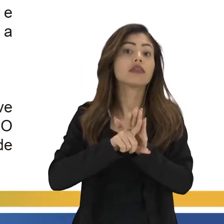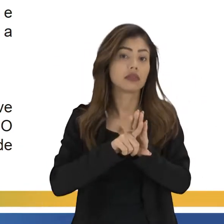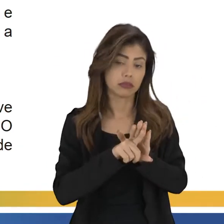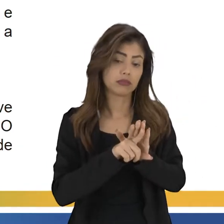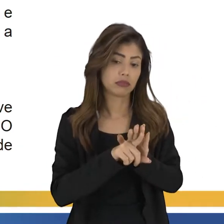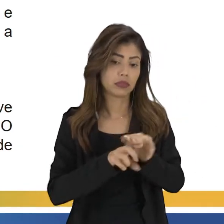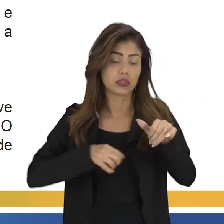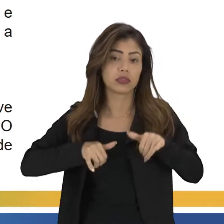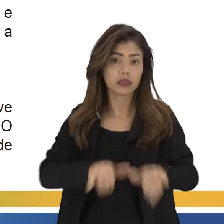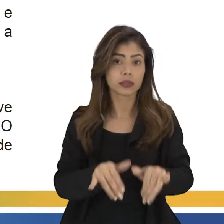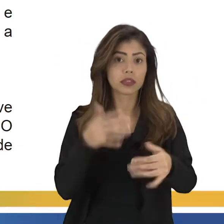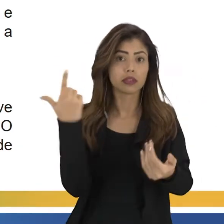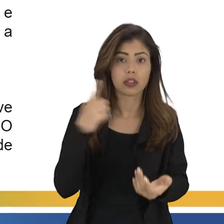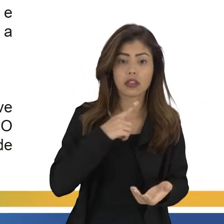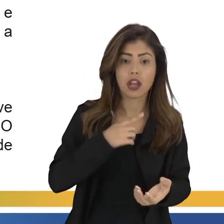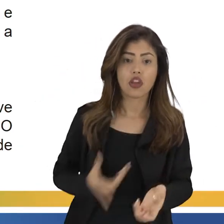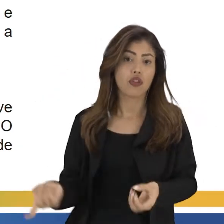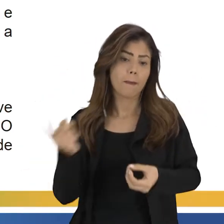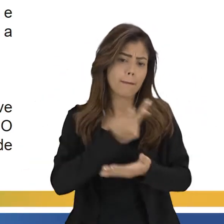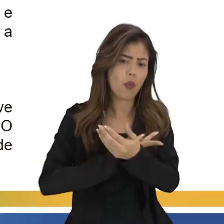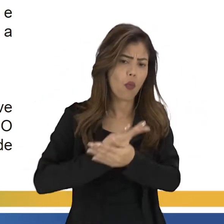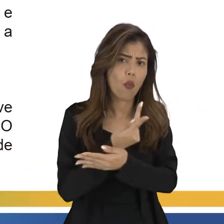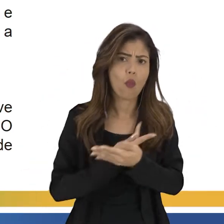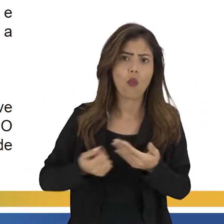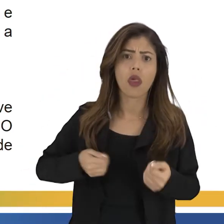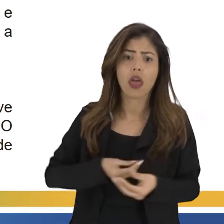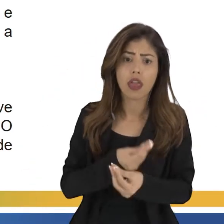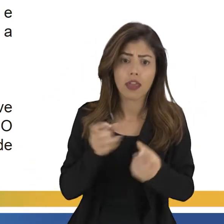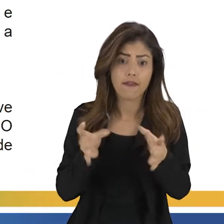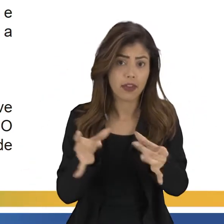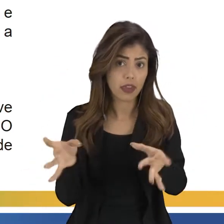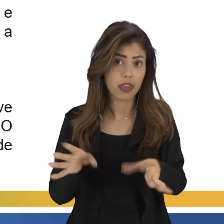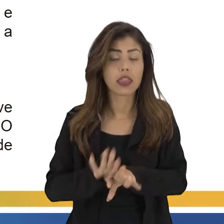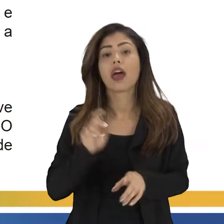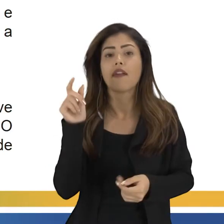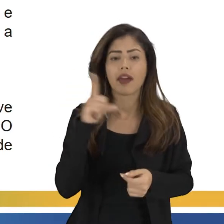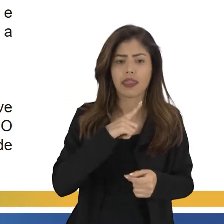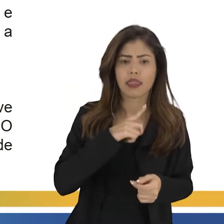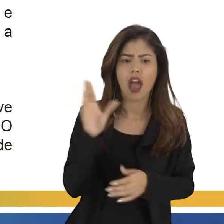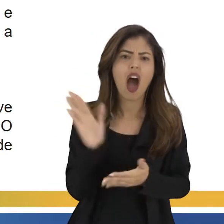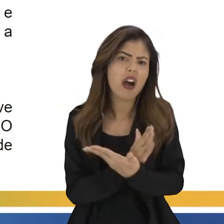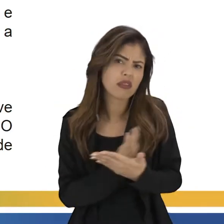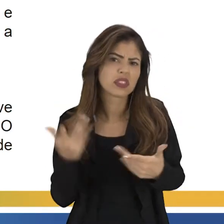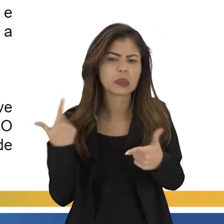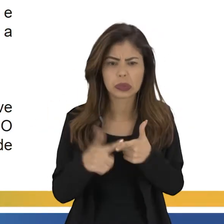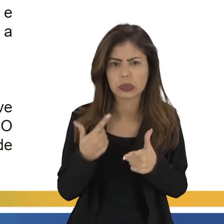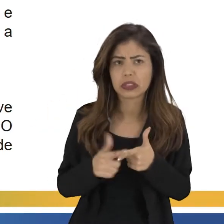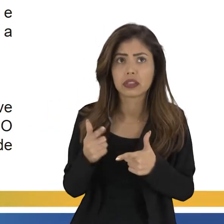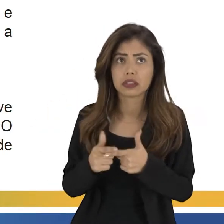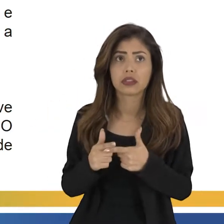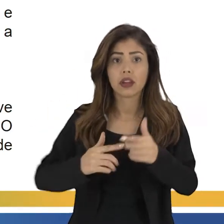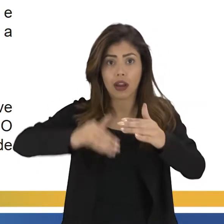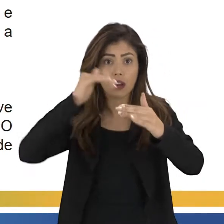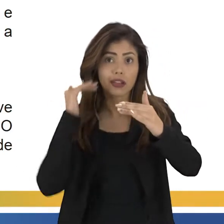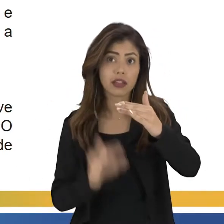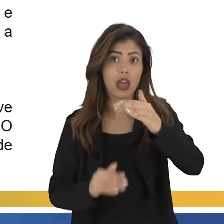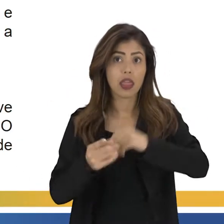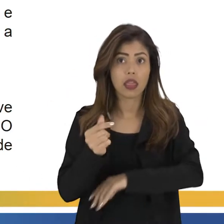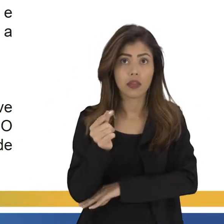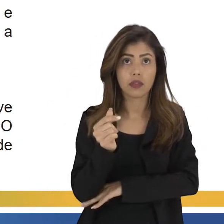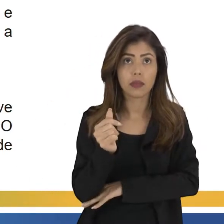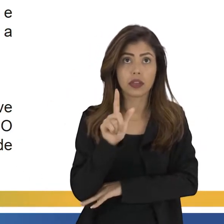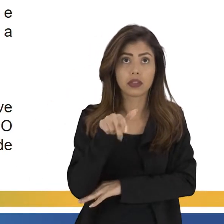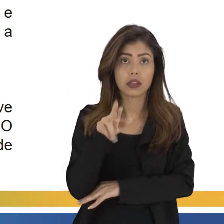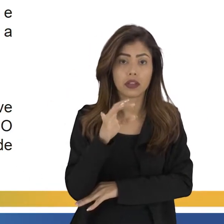de procura e oferta, a gente vai ter algumas consequências. A gente vai ter a queda dos preços e dos